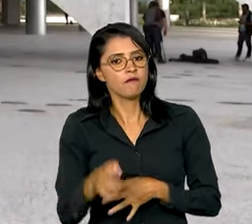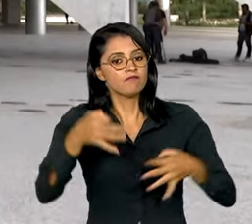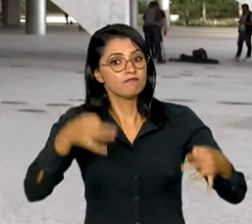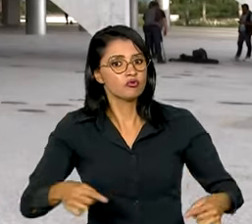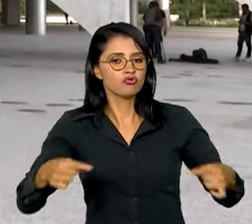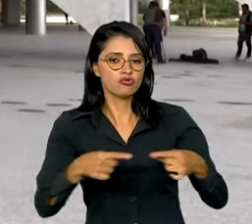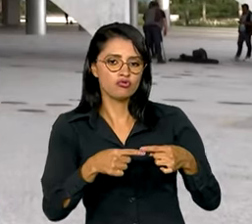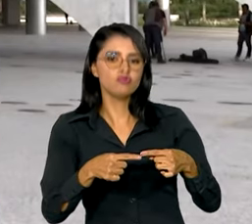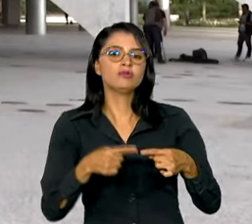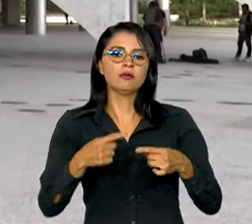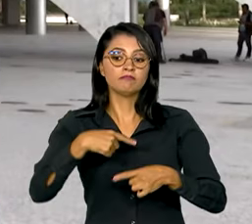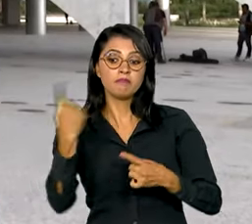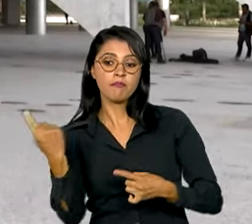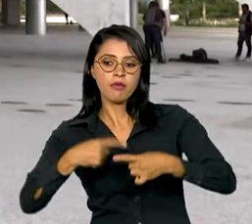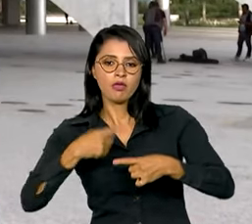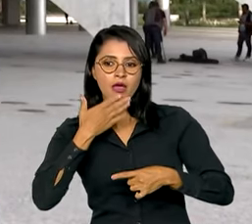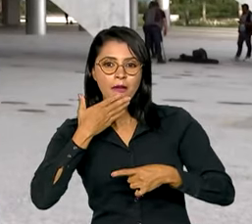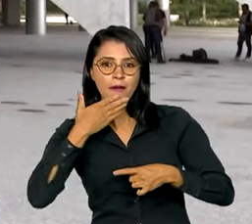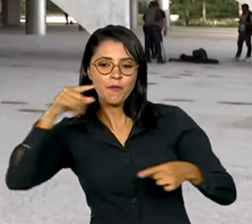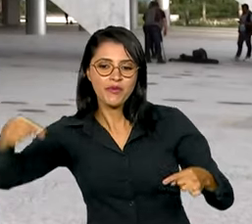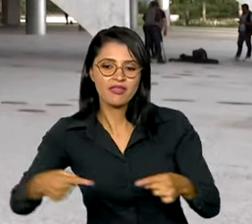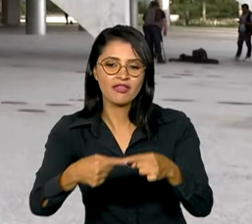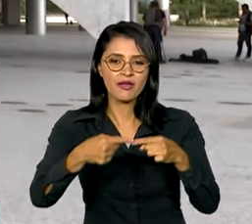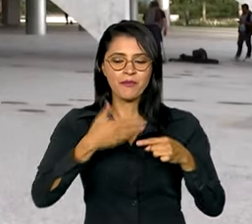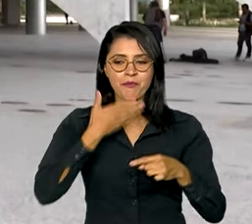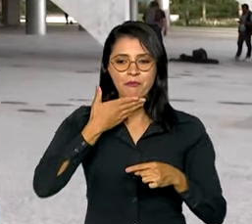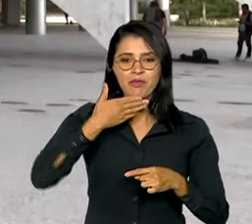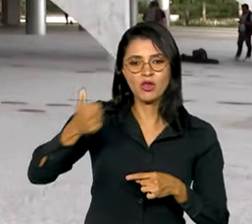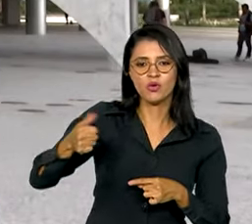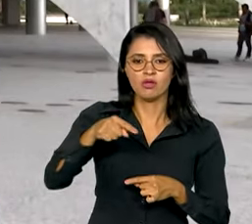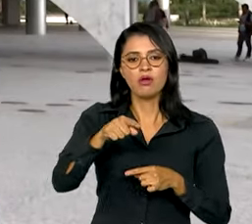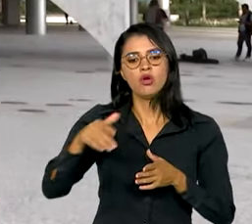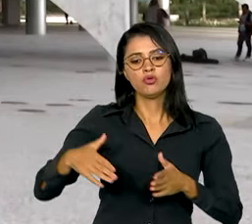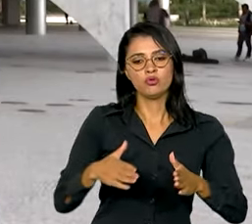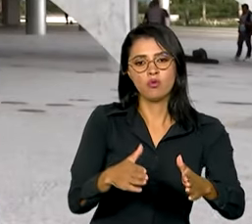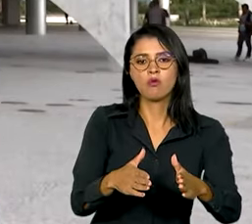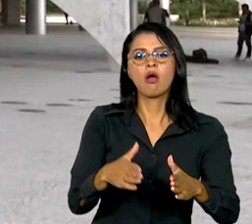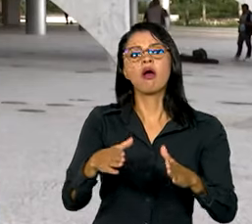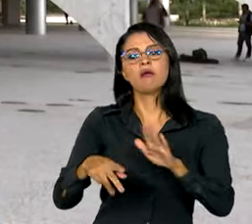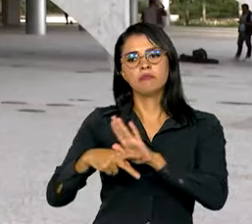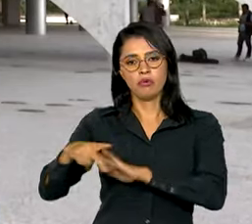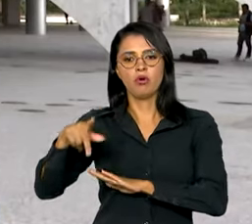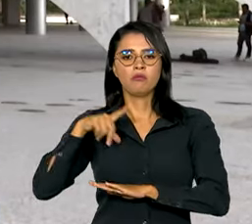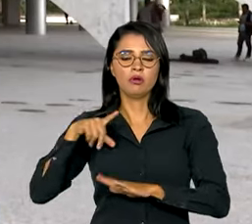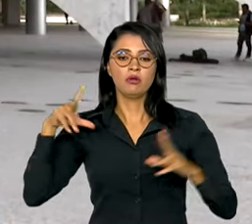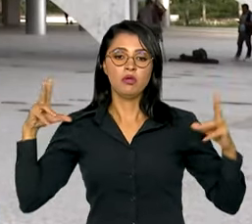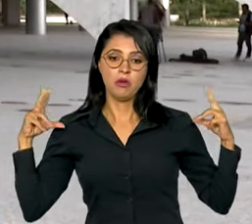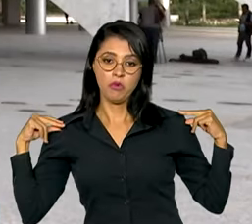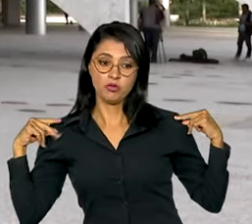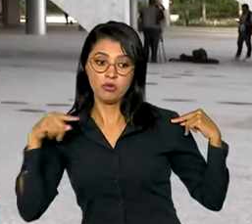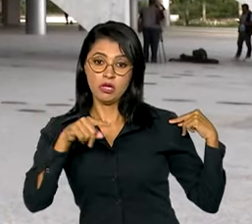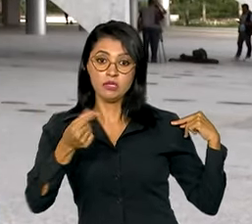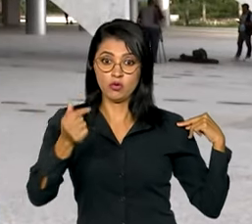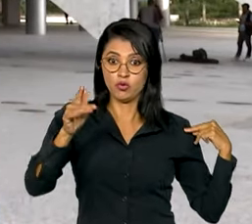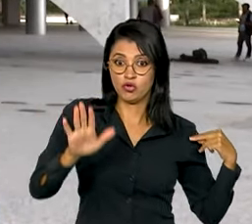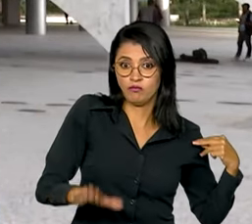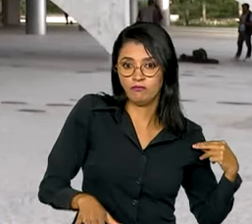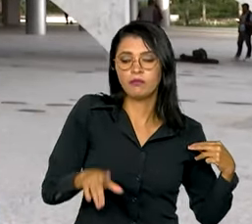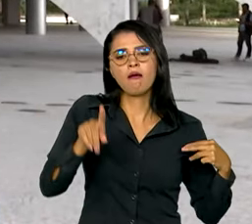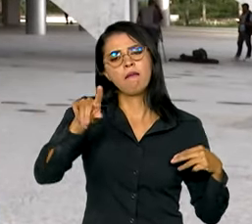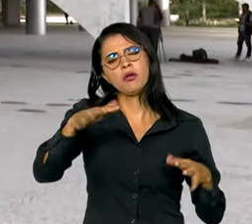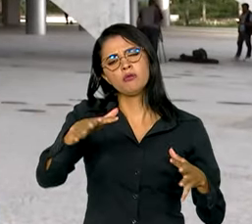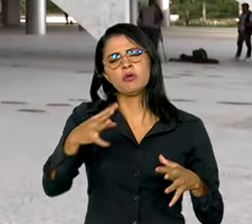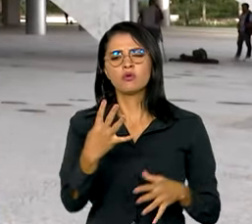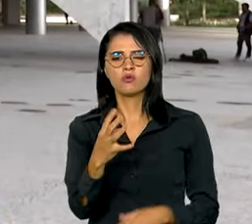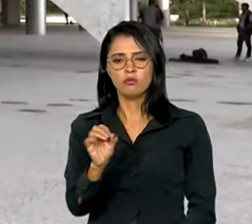associadas às melhorias e intervenções nos trechos concedidos. Para os motoristas, o desconto deve ser, em